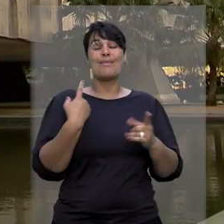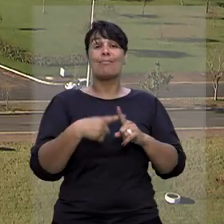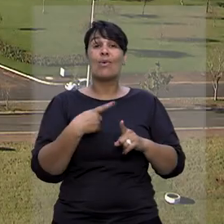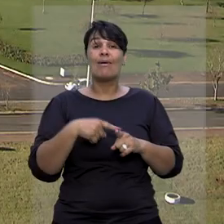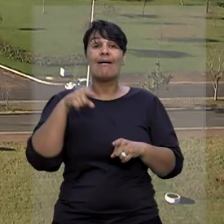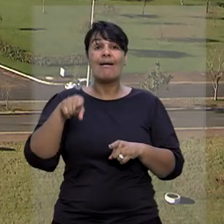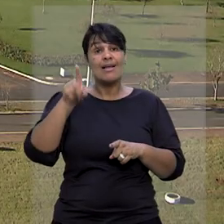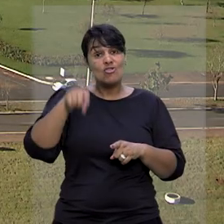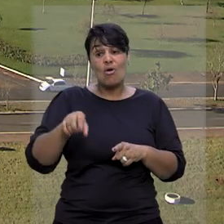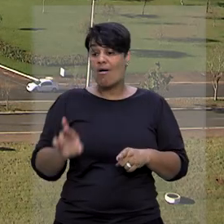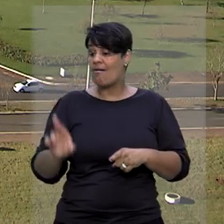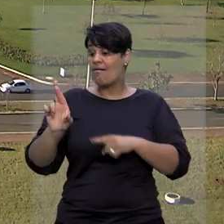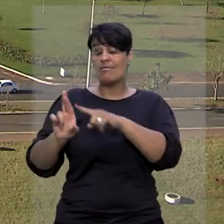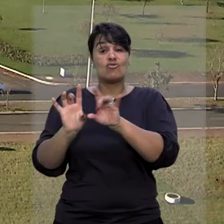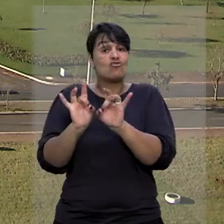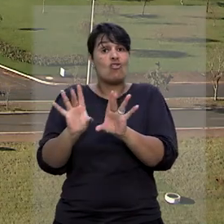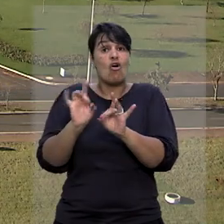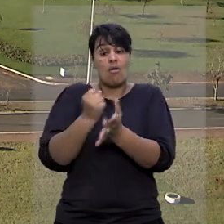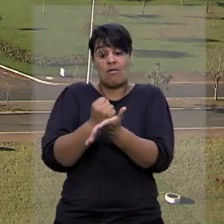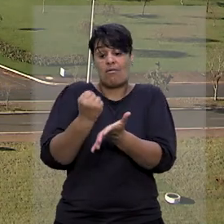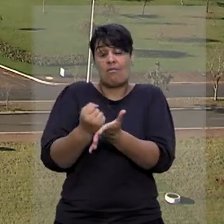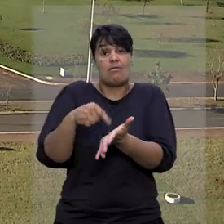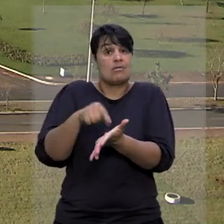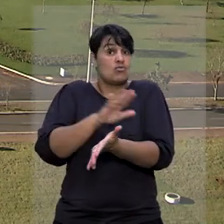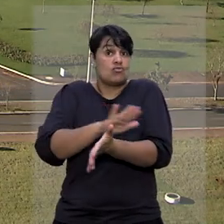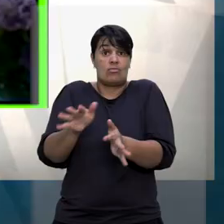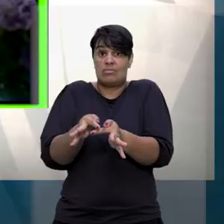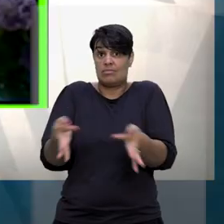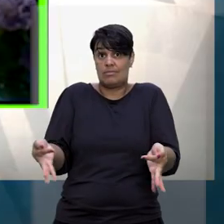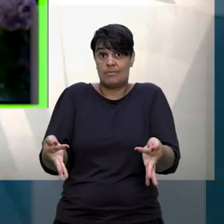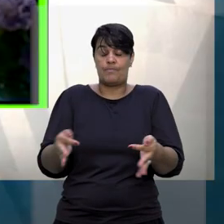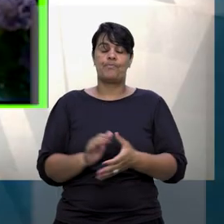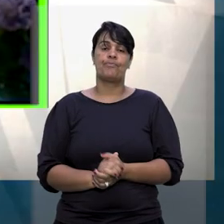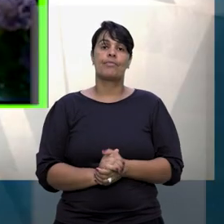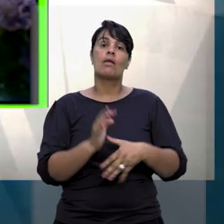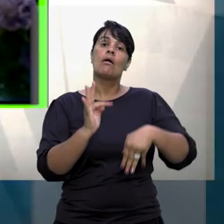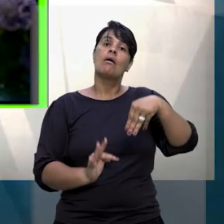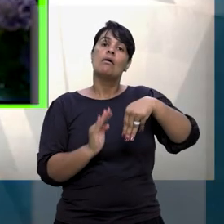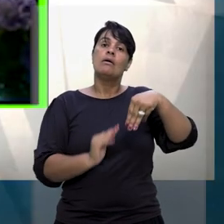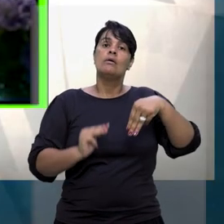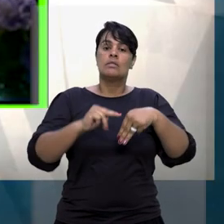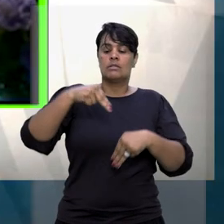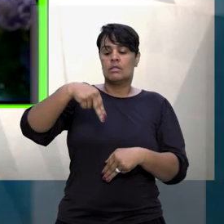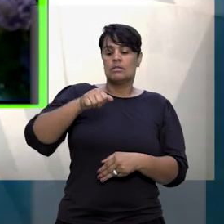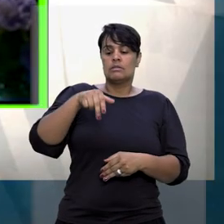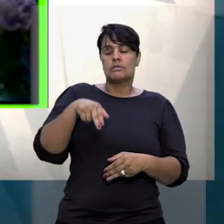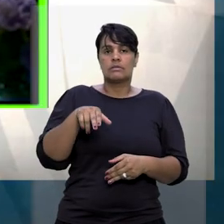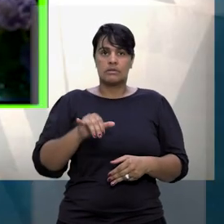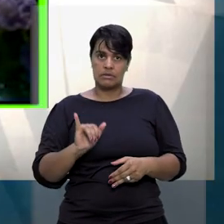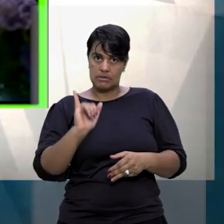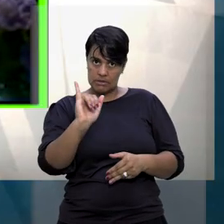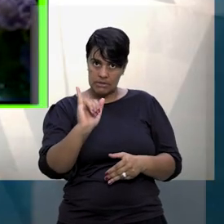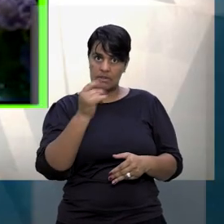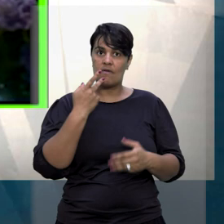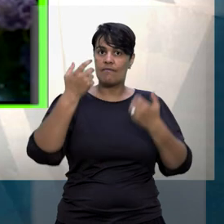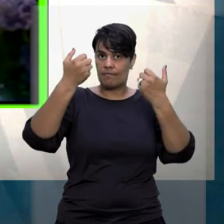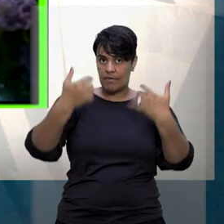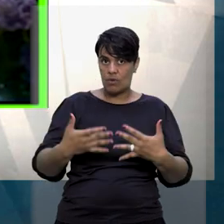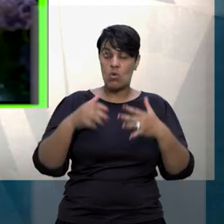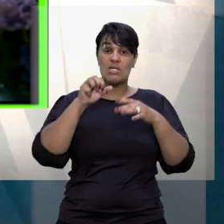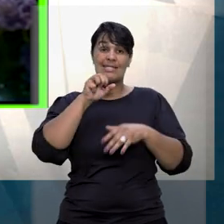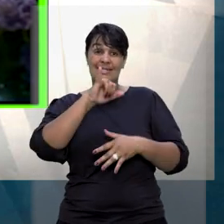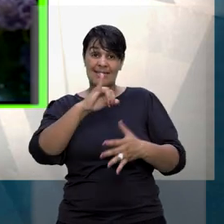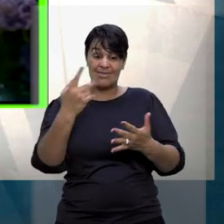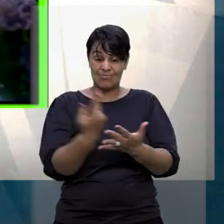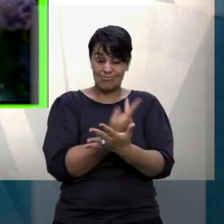grupo porque atua somente como mandatária dos segurados. A ministra Nancy Andrigue, que foi a relatora do recurso, explicou